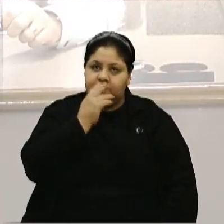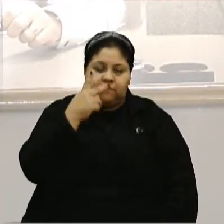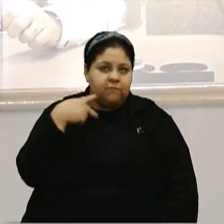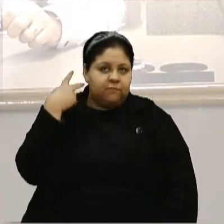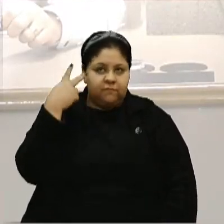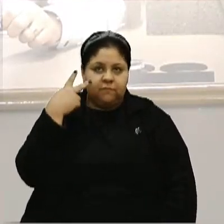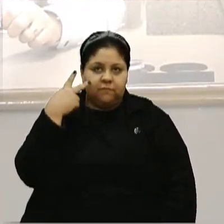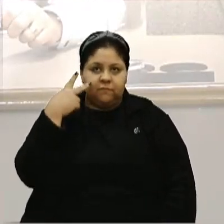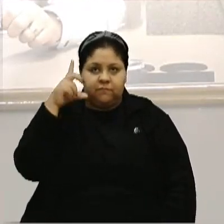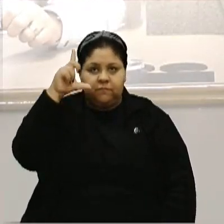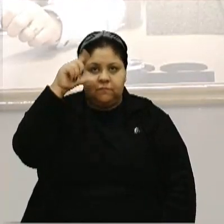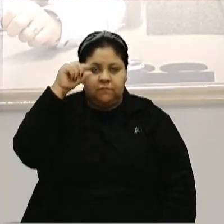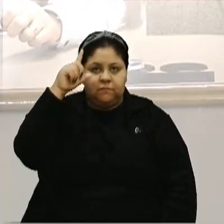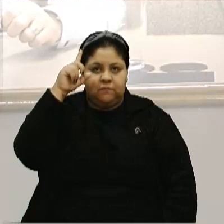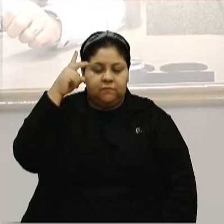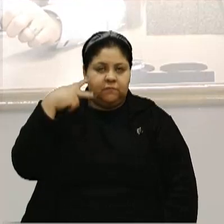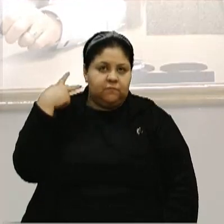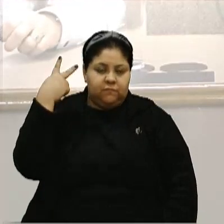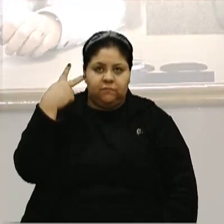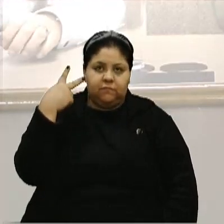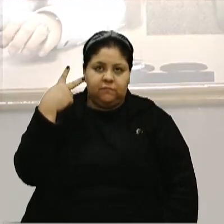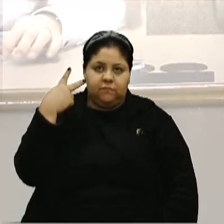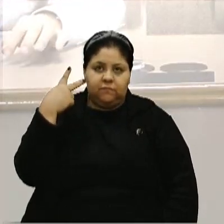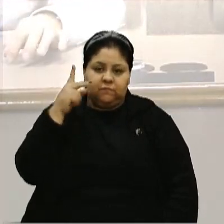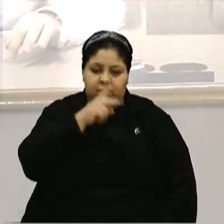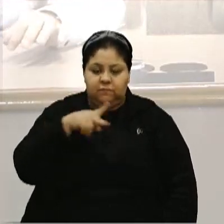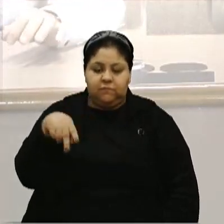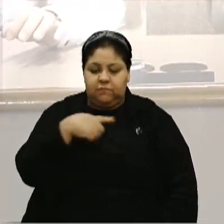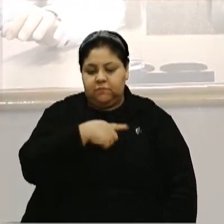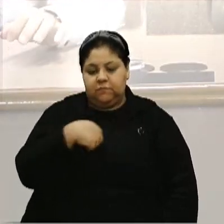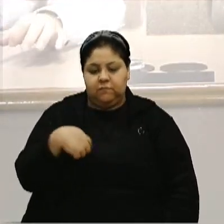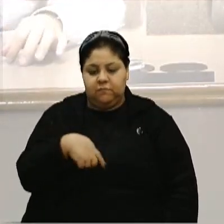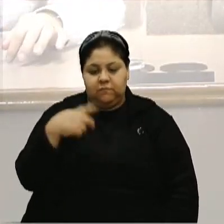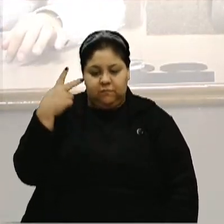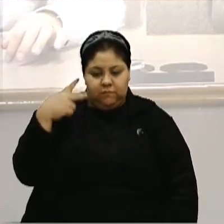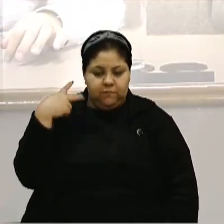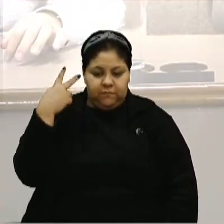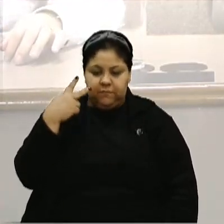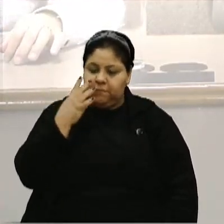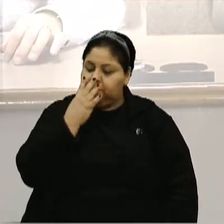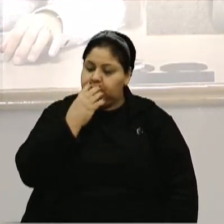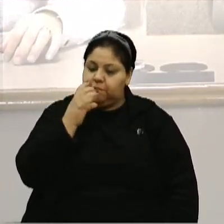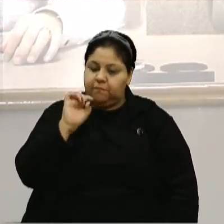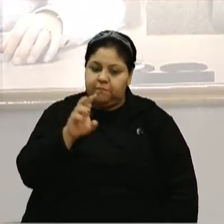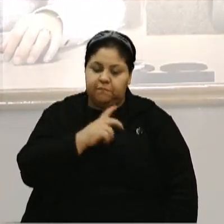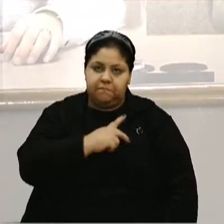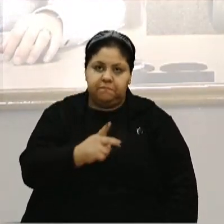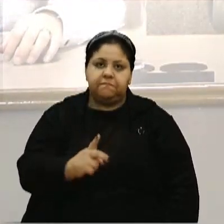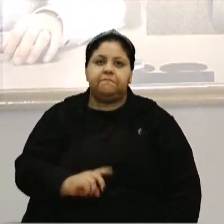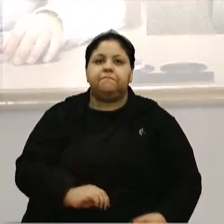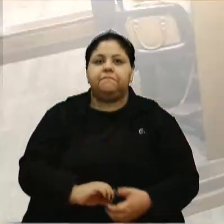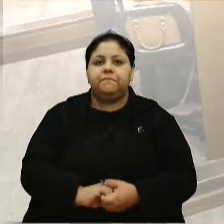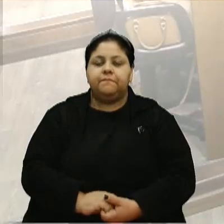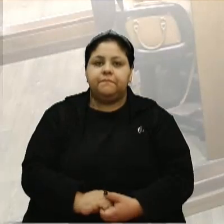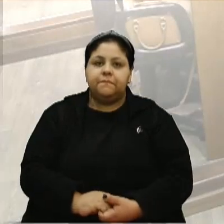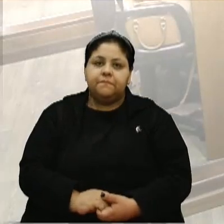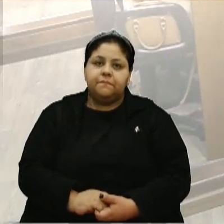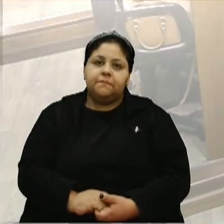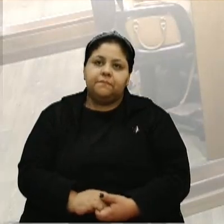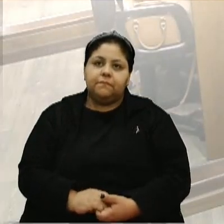vereador Maurício Scalco, vereador Ricardo Zanquim e vereador Camiles. Era isso, senhora presidente.